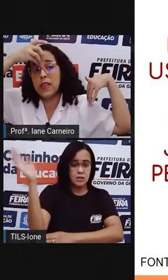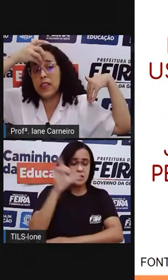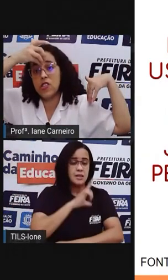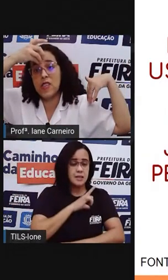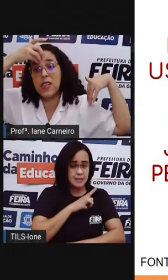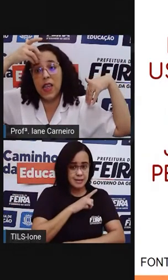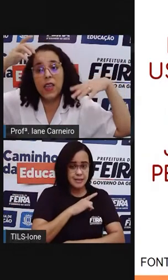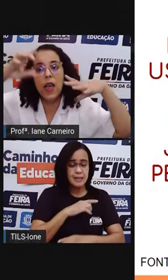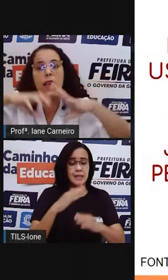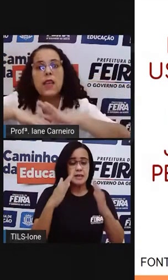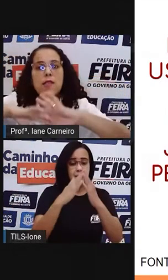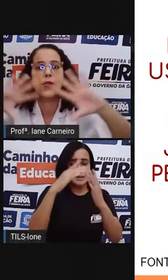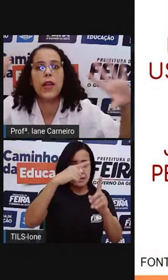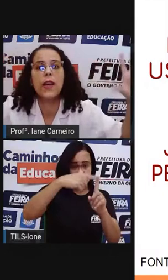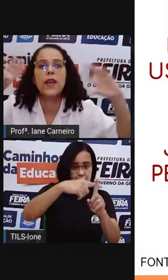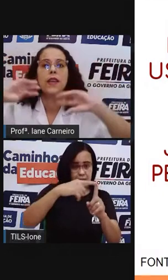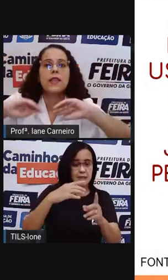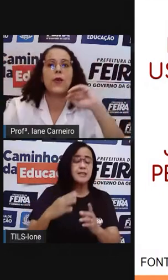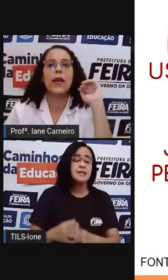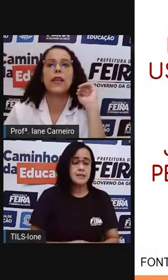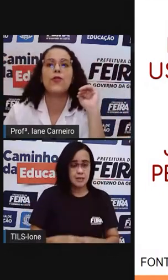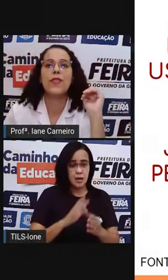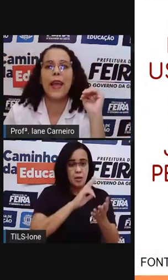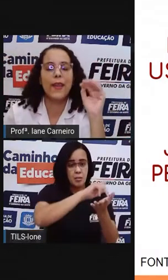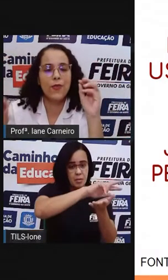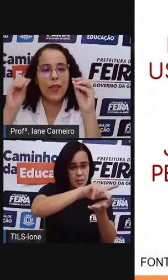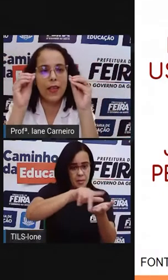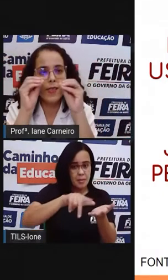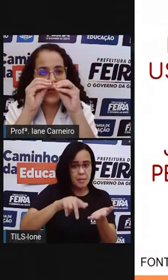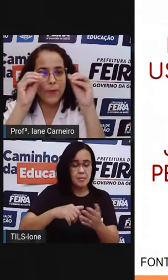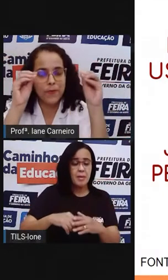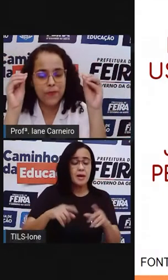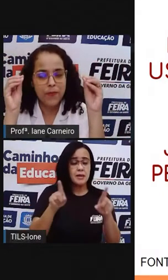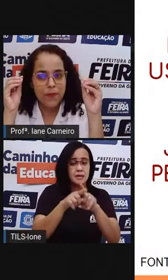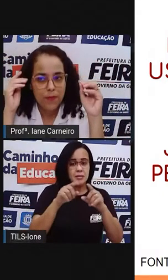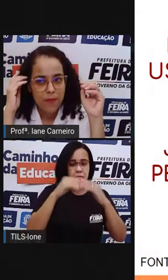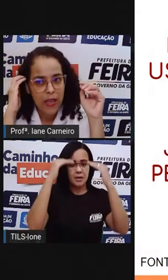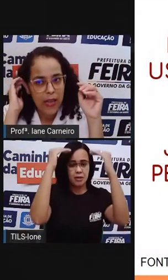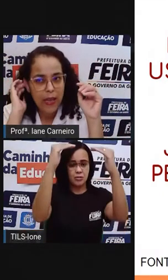algumas igrejas que tem isso, né? Então, aqui no teto tem, assim,